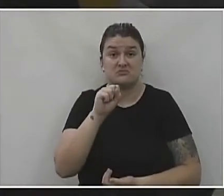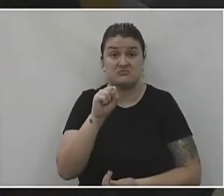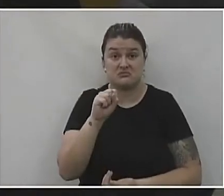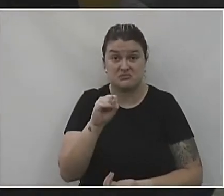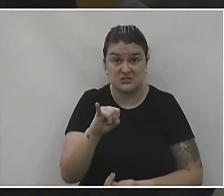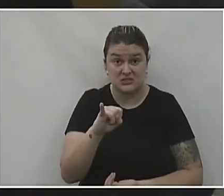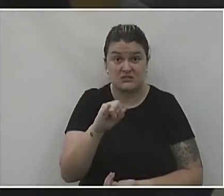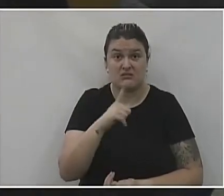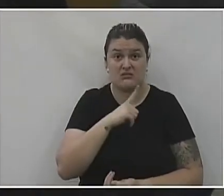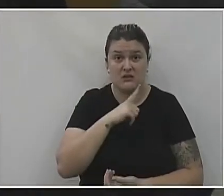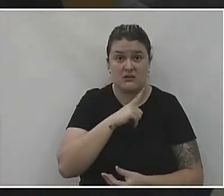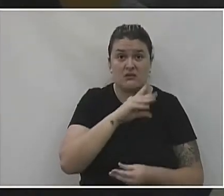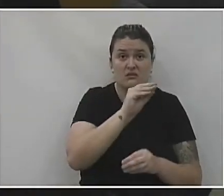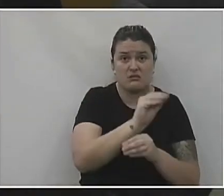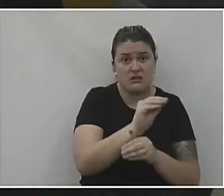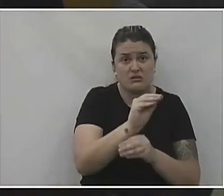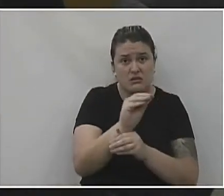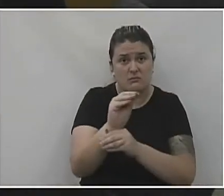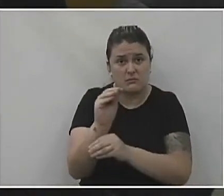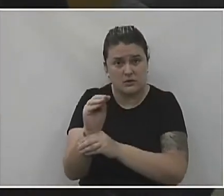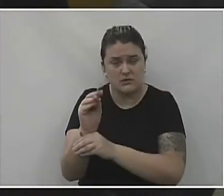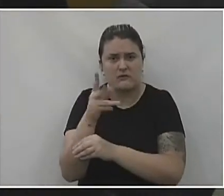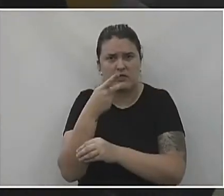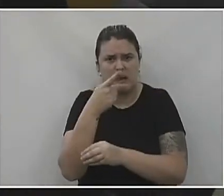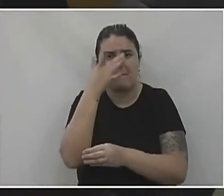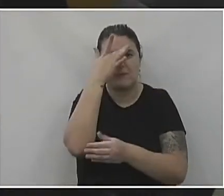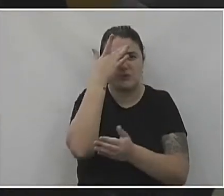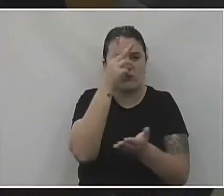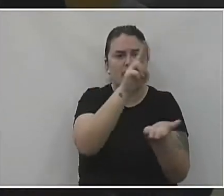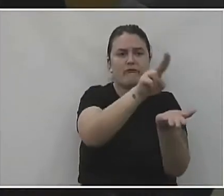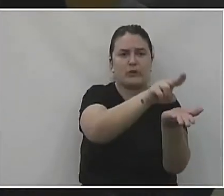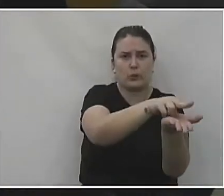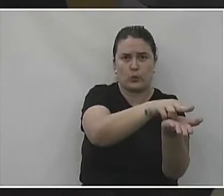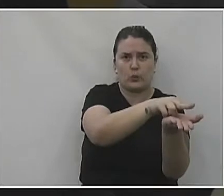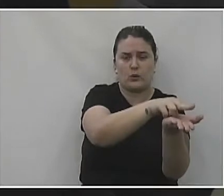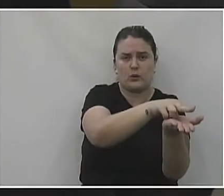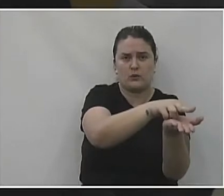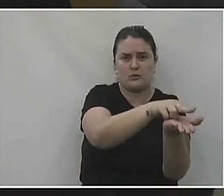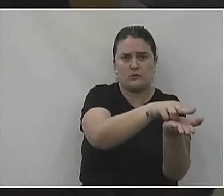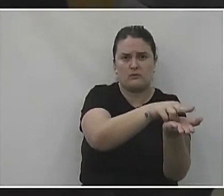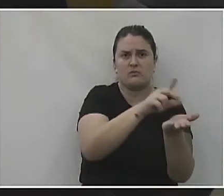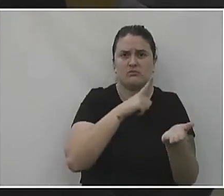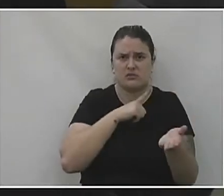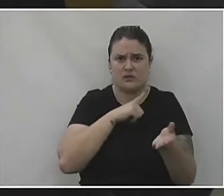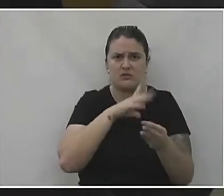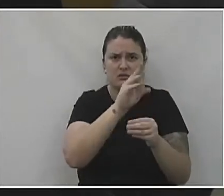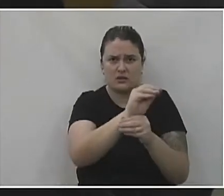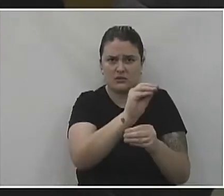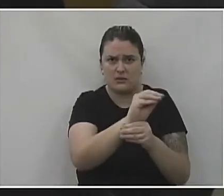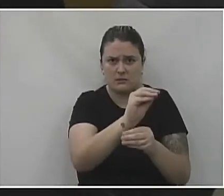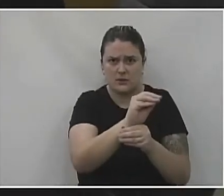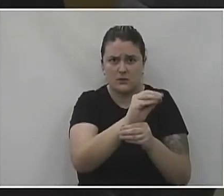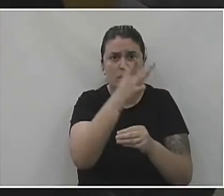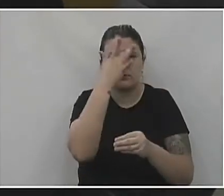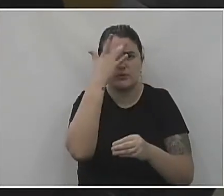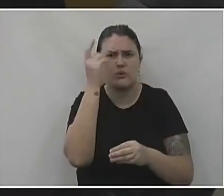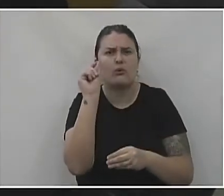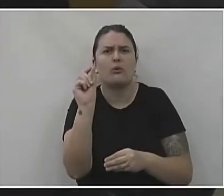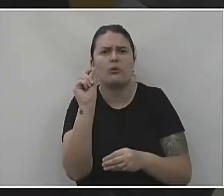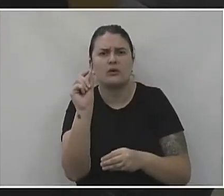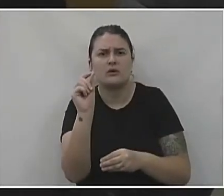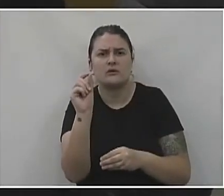um tratamento que nem vocês falaram da pessoa estar internada ali, você vai internar, vai tratar a pessoa com o quê?